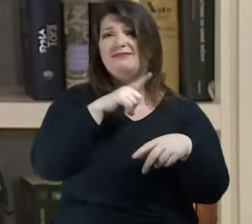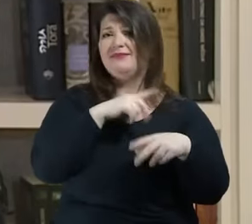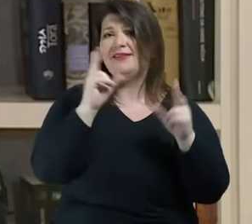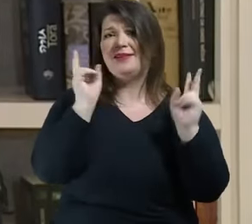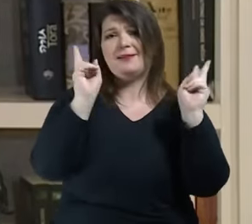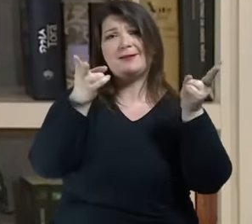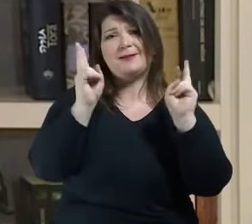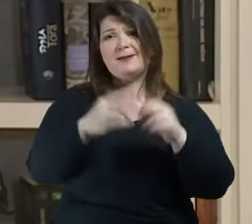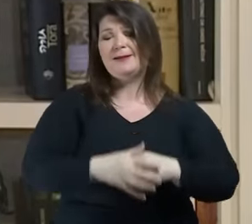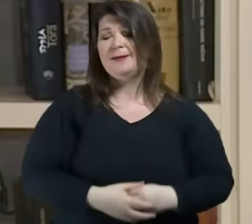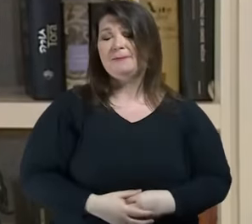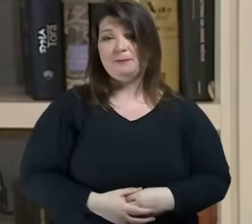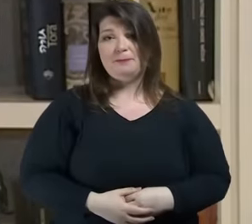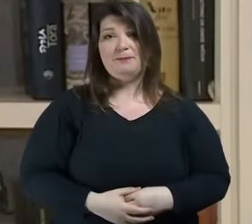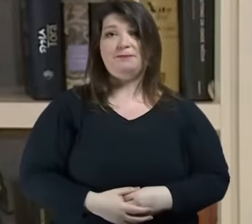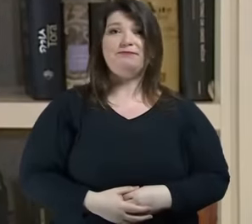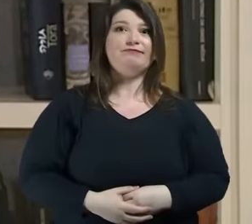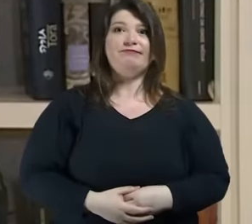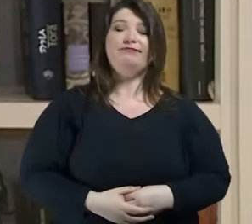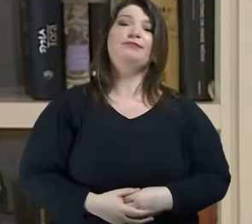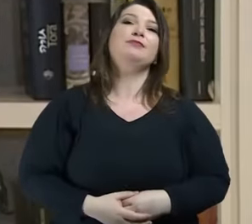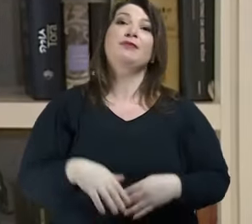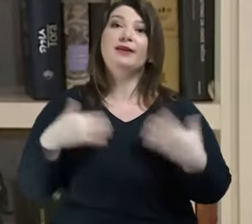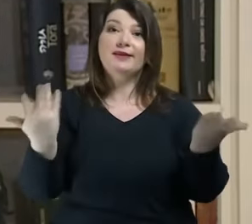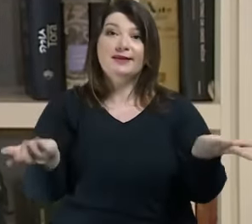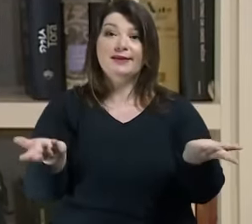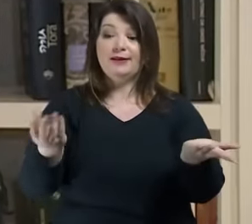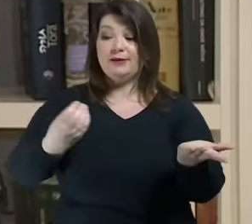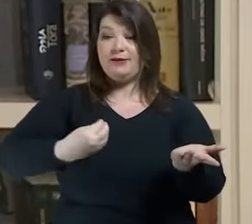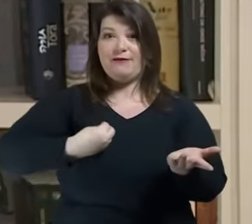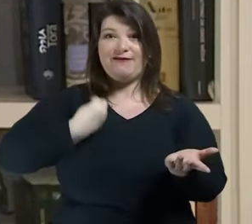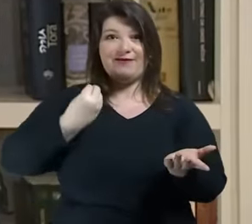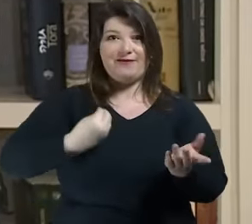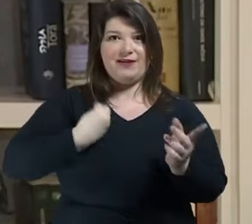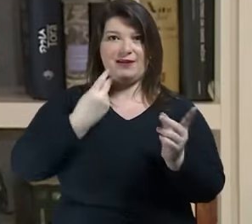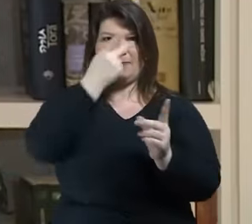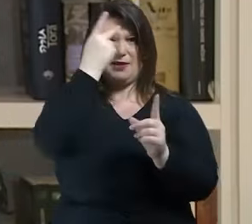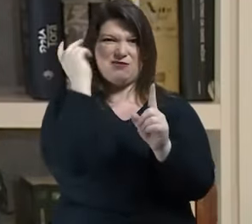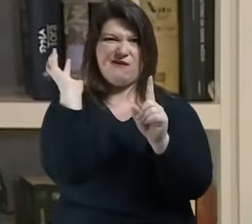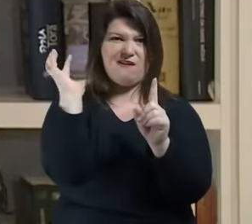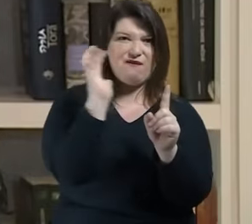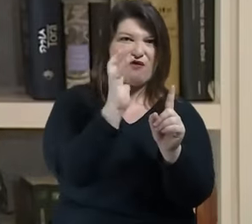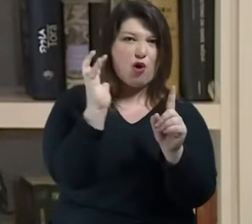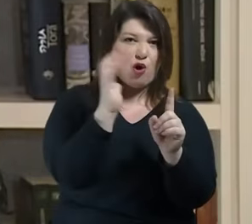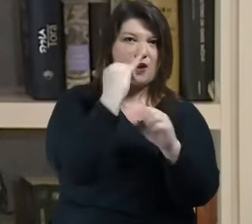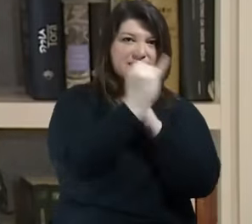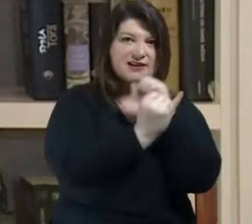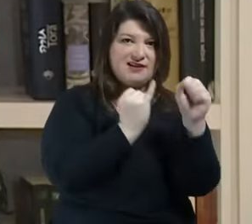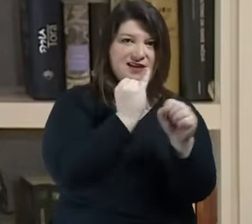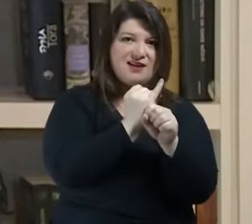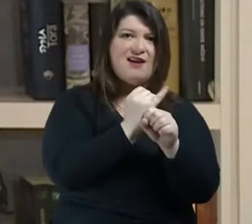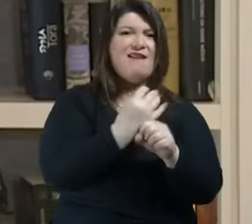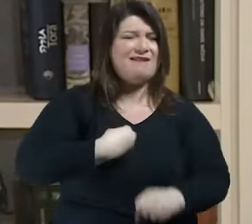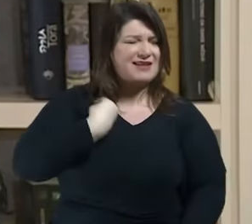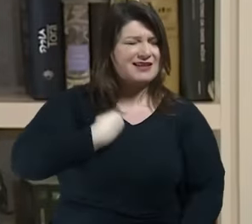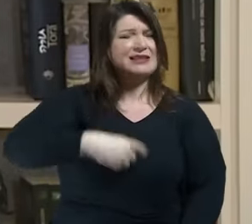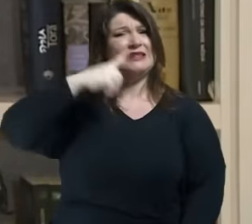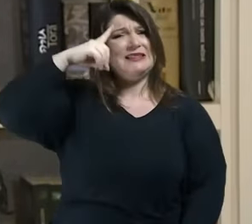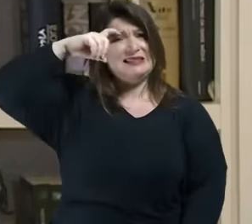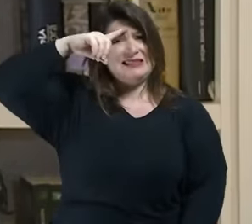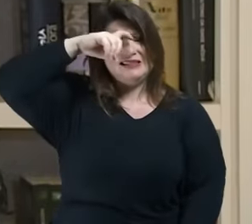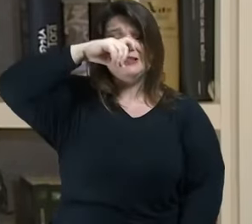então isso vai tornando a vida do influencer cada vez mais difícil o esforço permanente